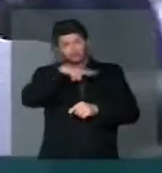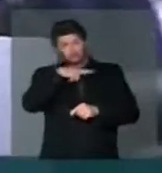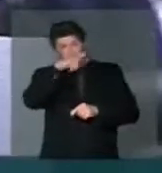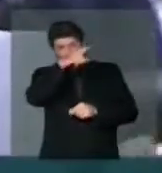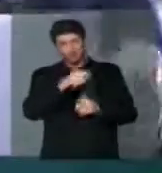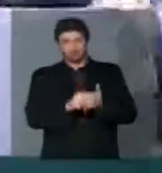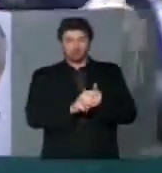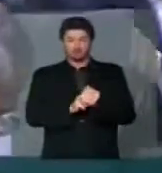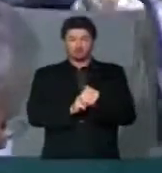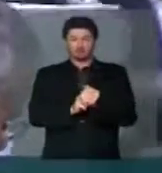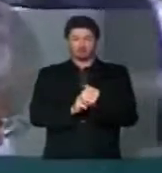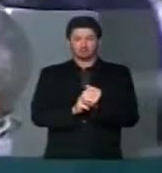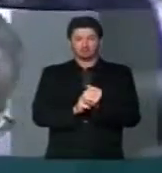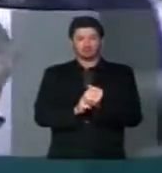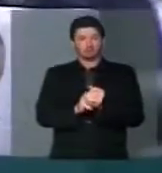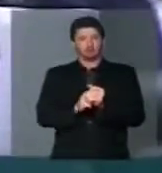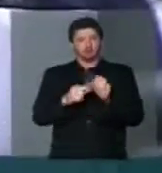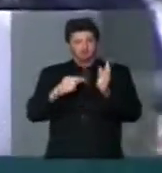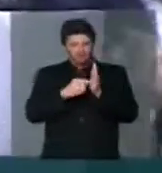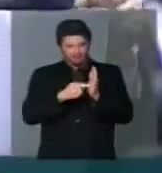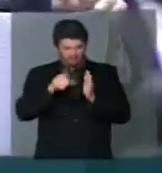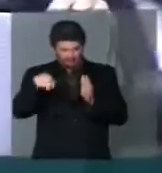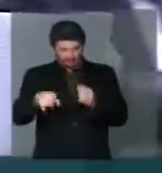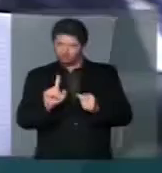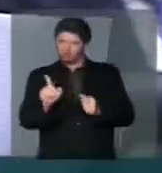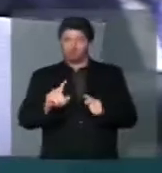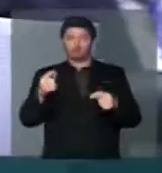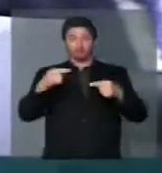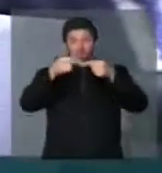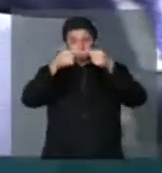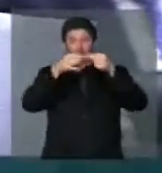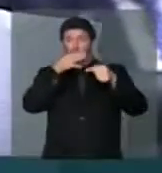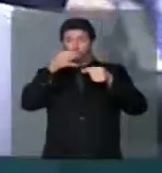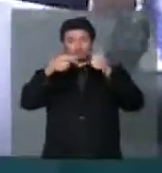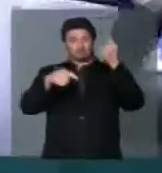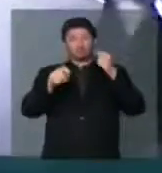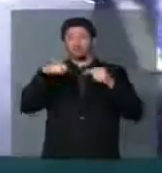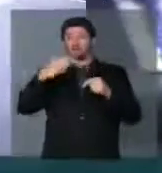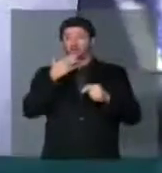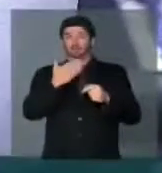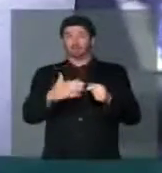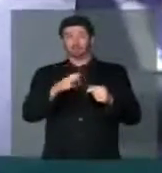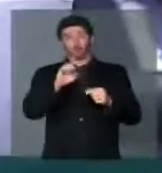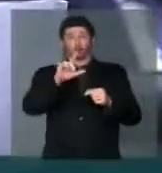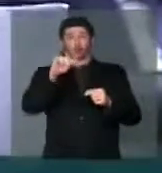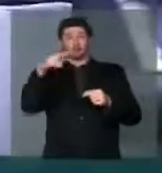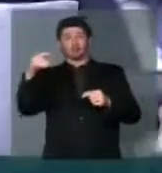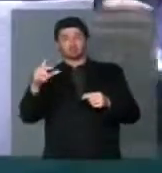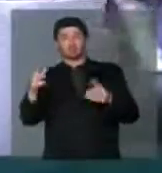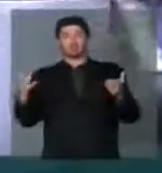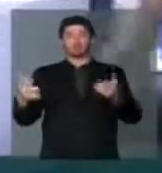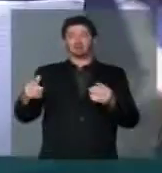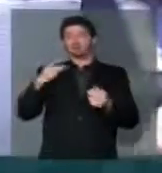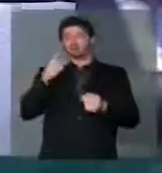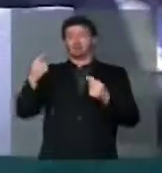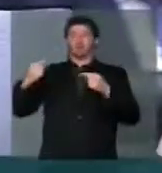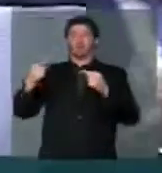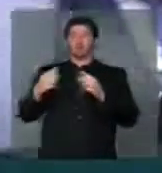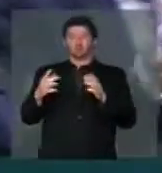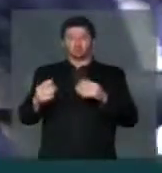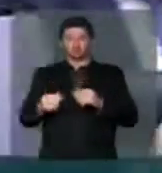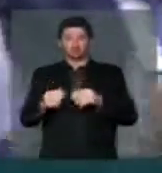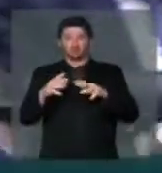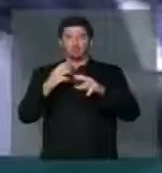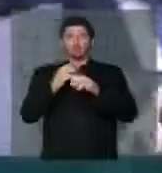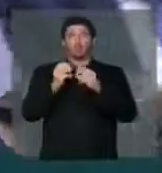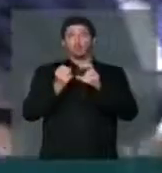das coligações Aqui não é isso, aqui é a contradição de quem foi a favor das coligações e agora coloca uma